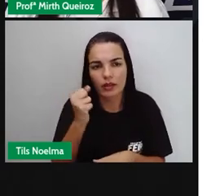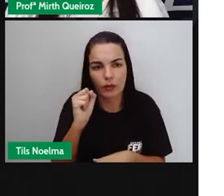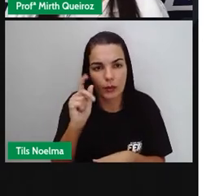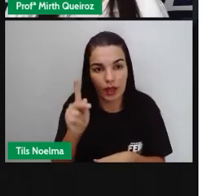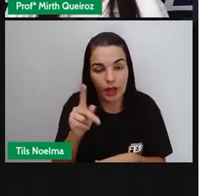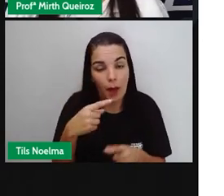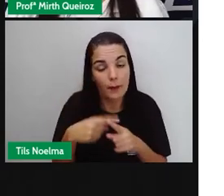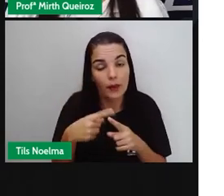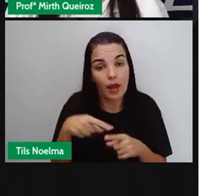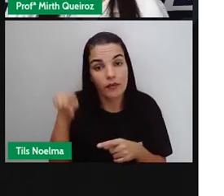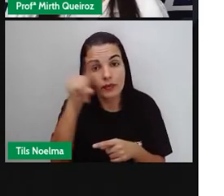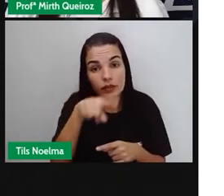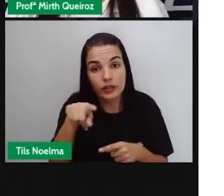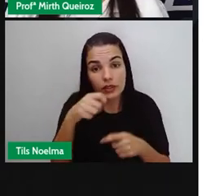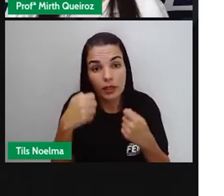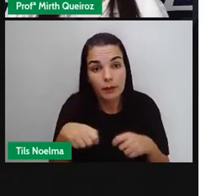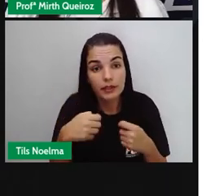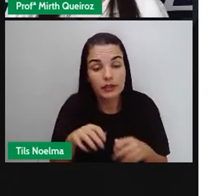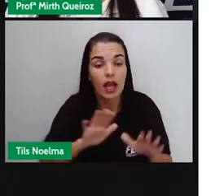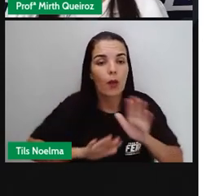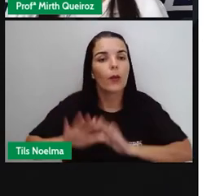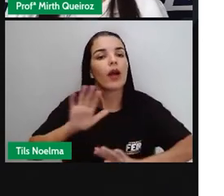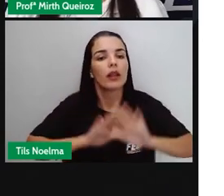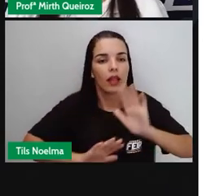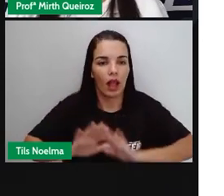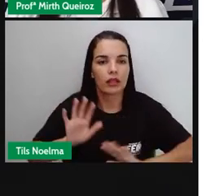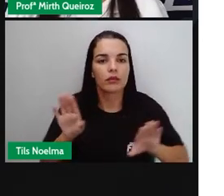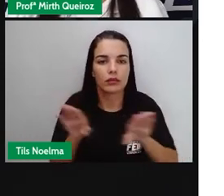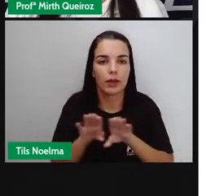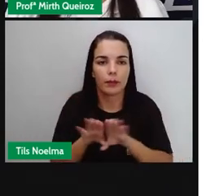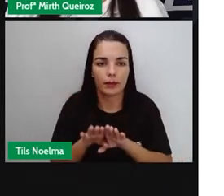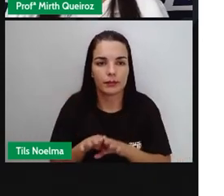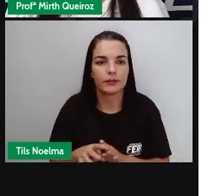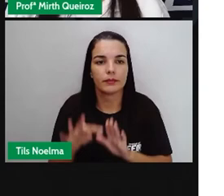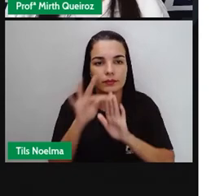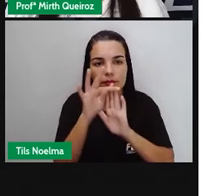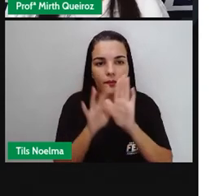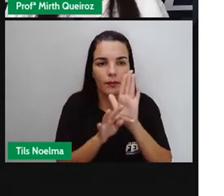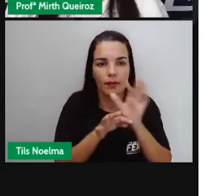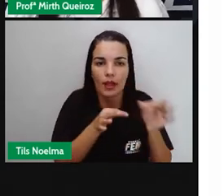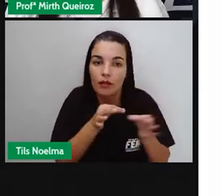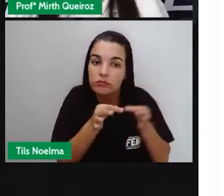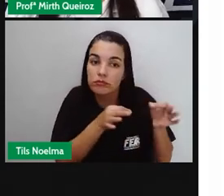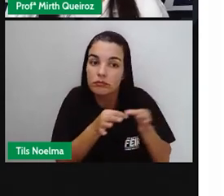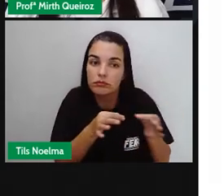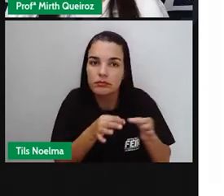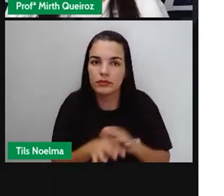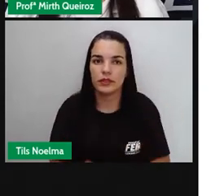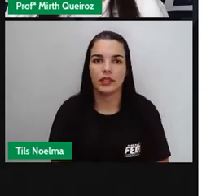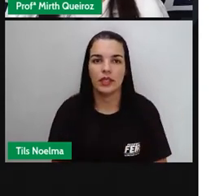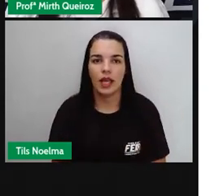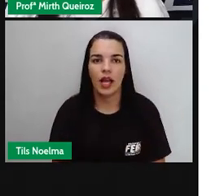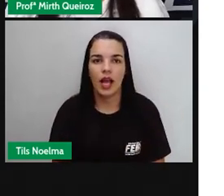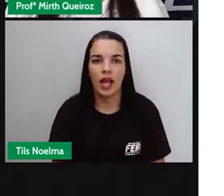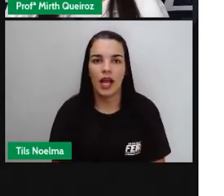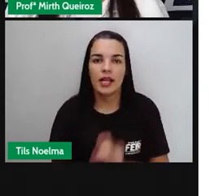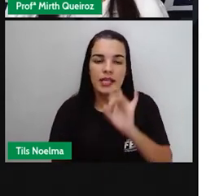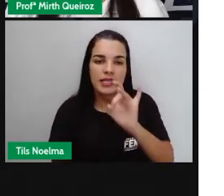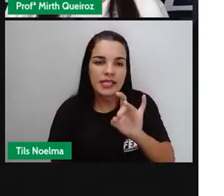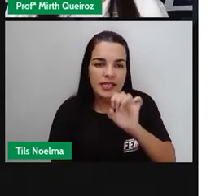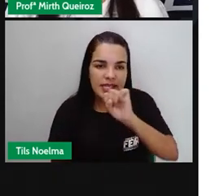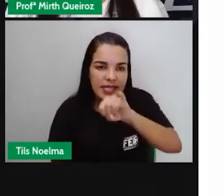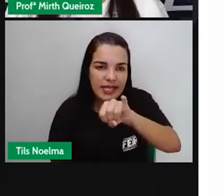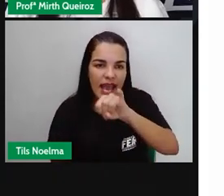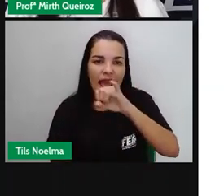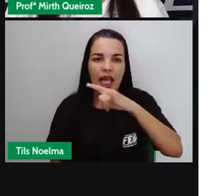vocês devem tomar cuidado também com essa questão da estilística do texto. Se há elementos conectivos, são